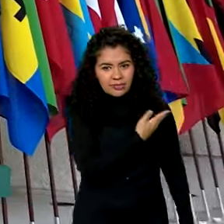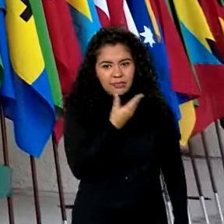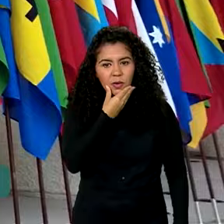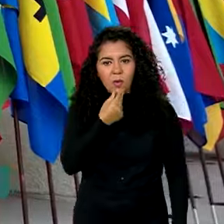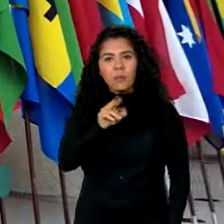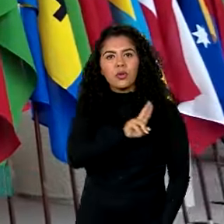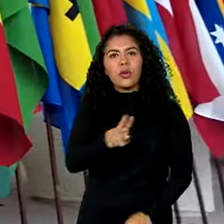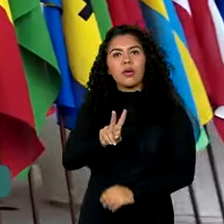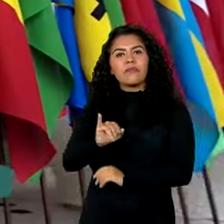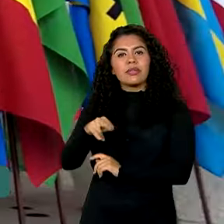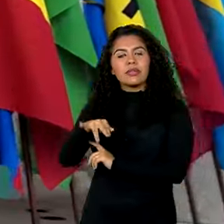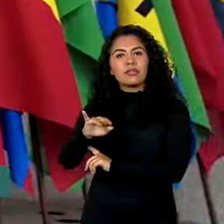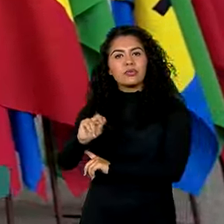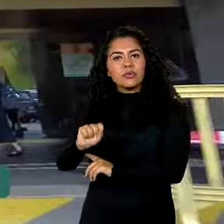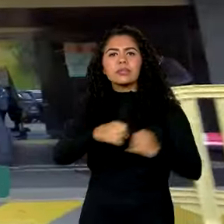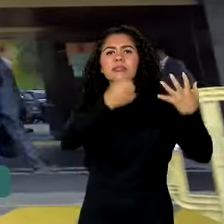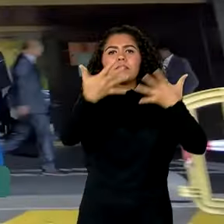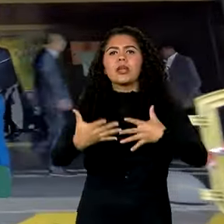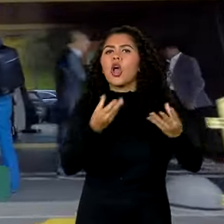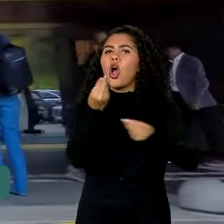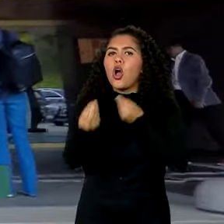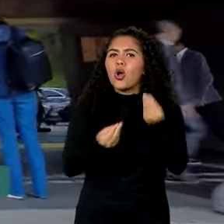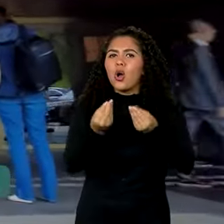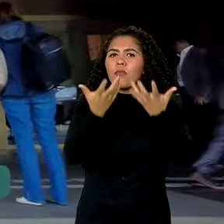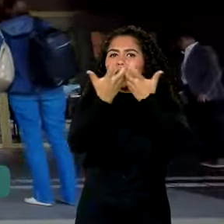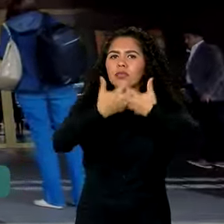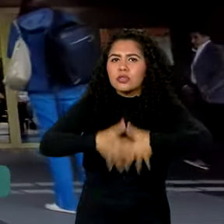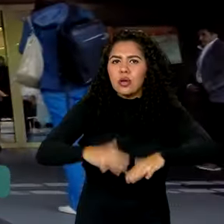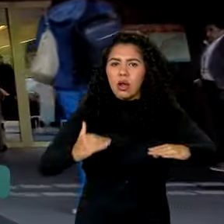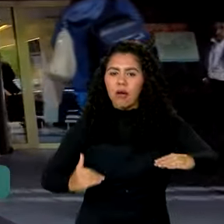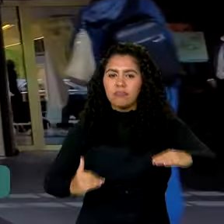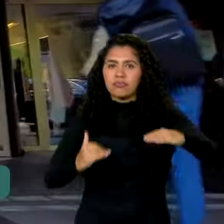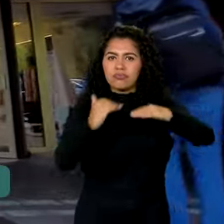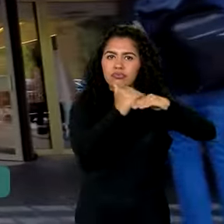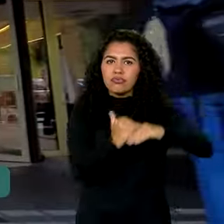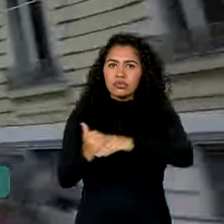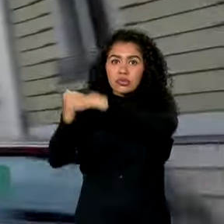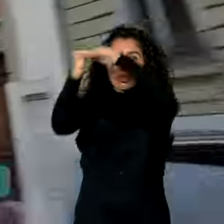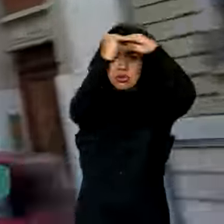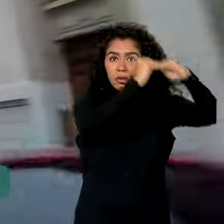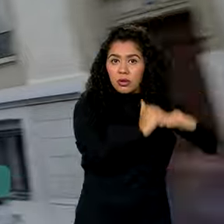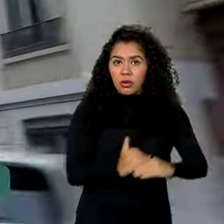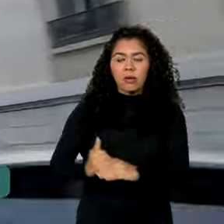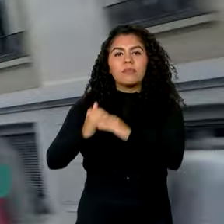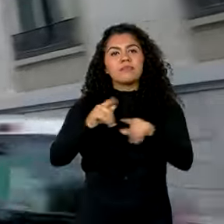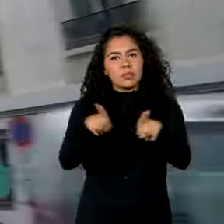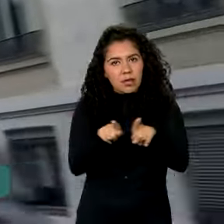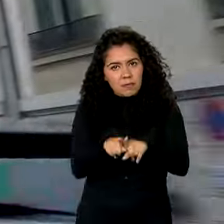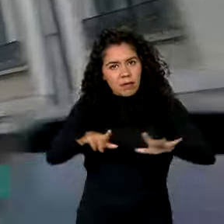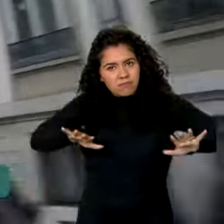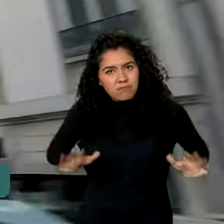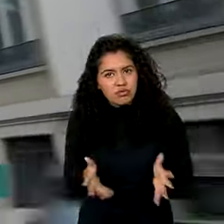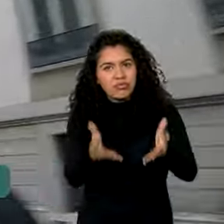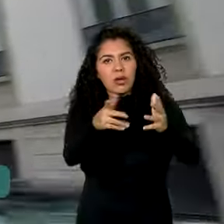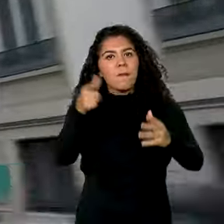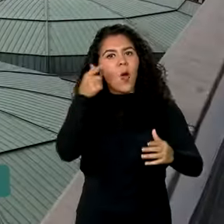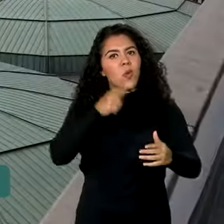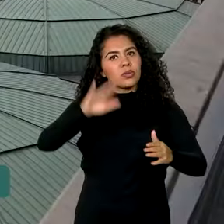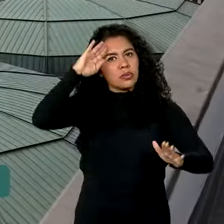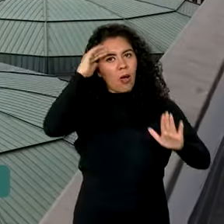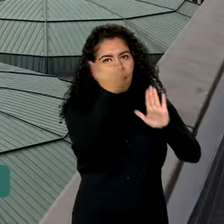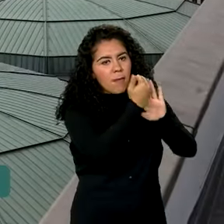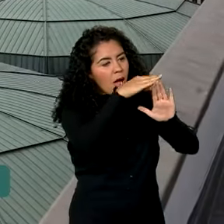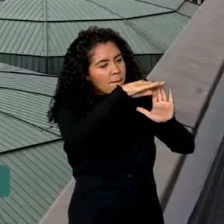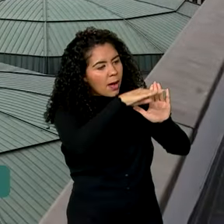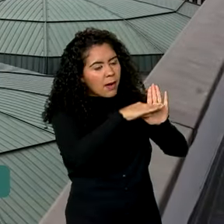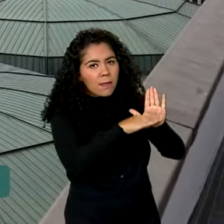participação da coalizão global também faz parte dos esforços do Brasil para acelerar o alcance dos Objetivos de